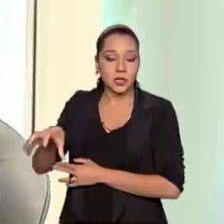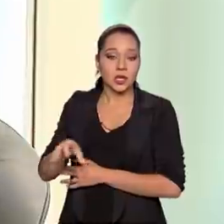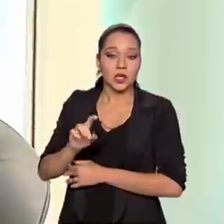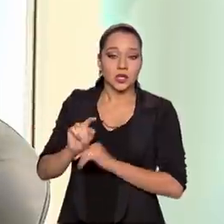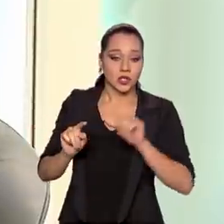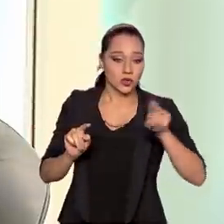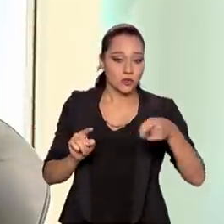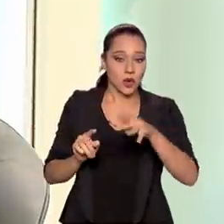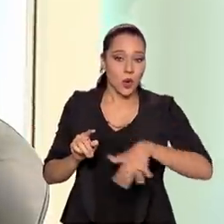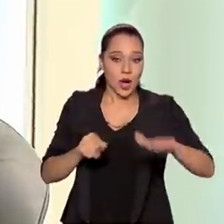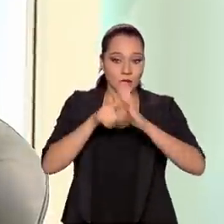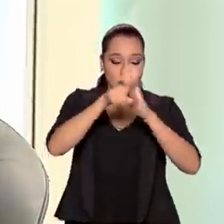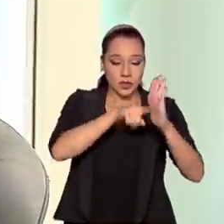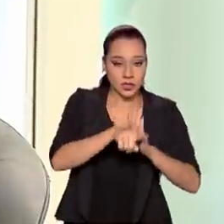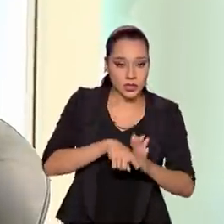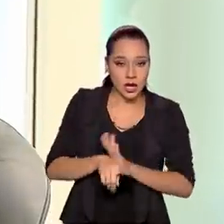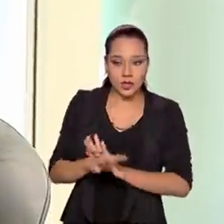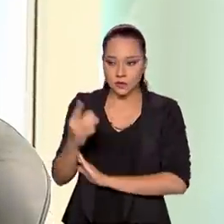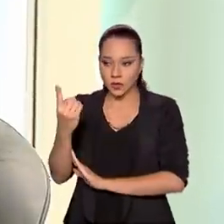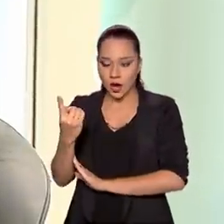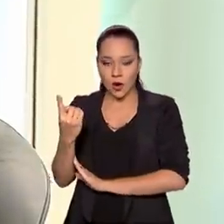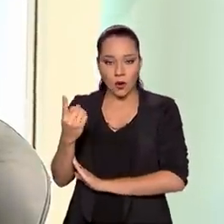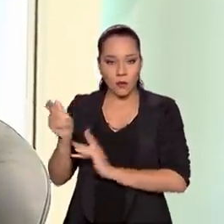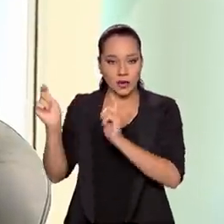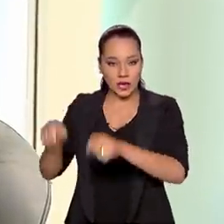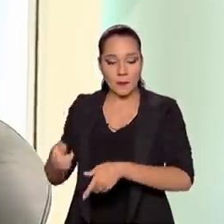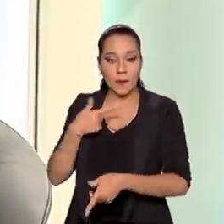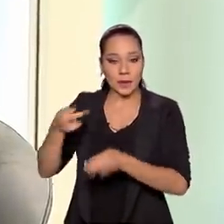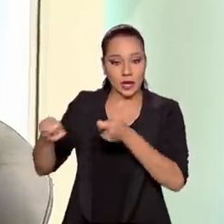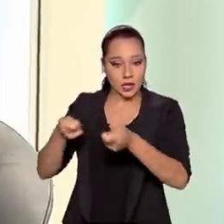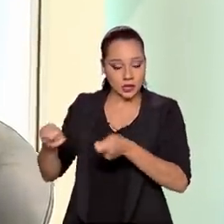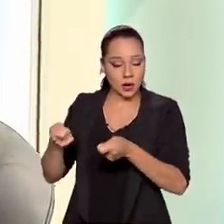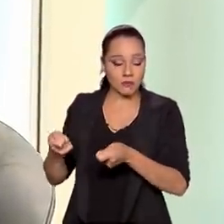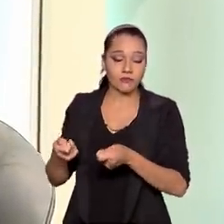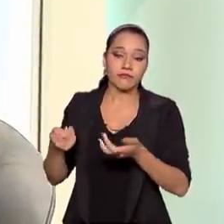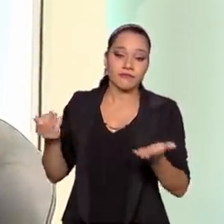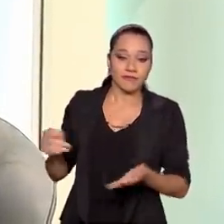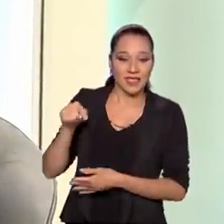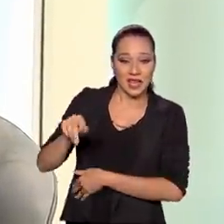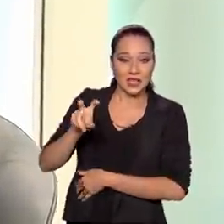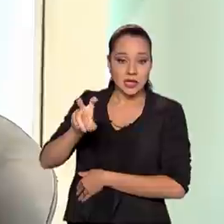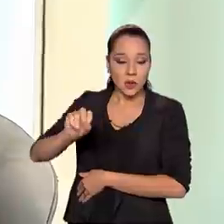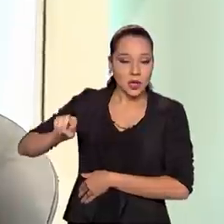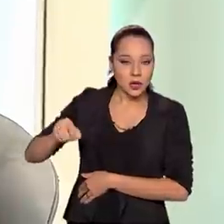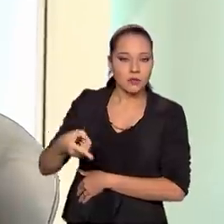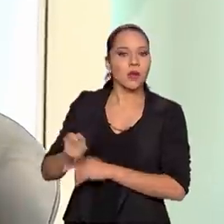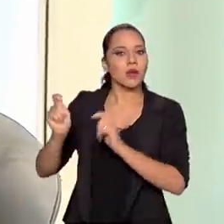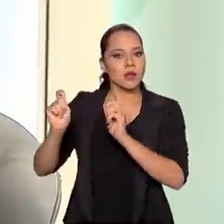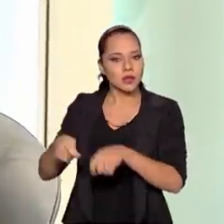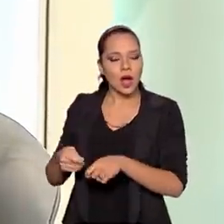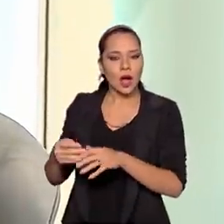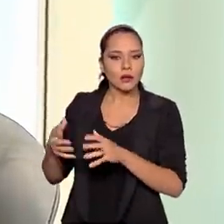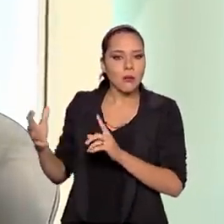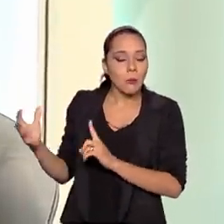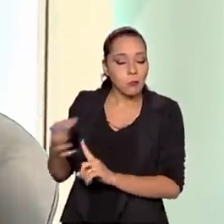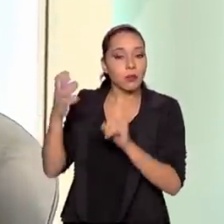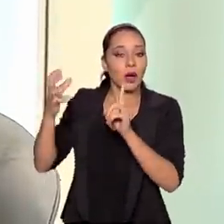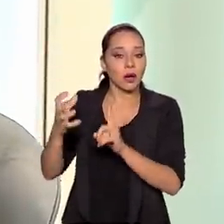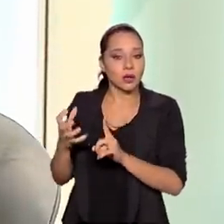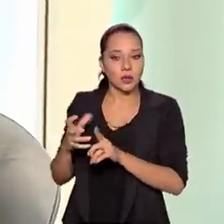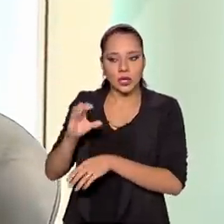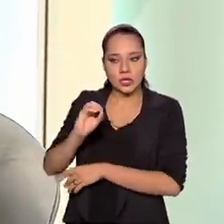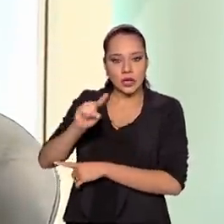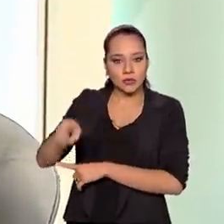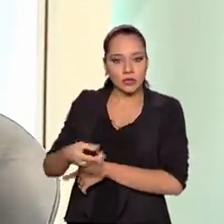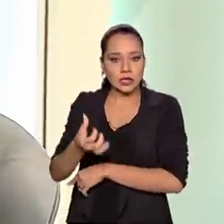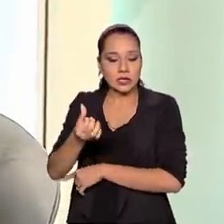mil áreas pesquisadas para uma viável à mineração, então, esses 50 mil darão um impacto naquele 0